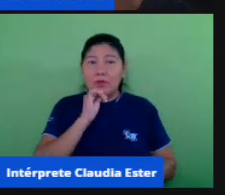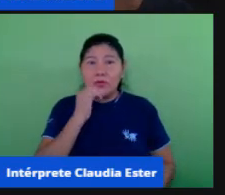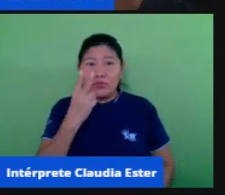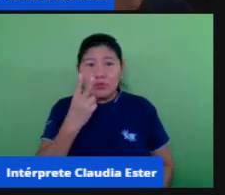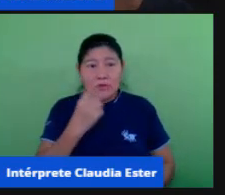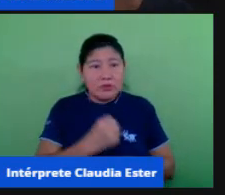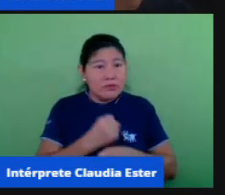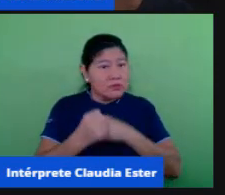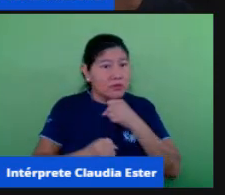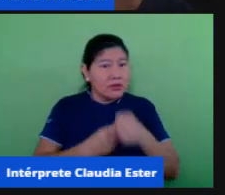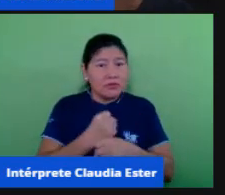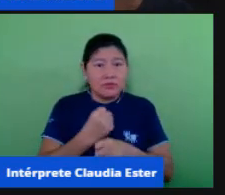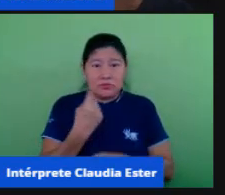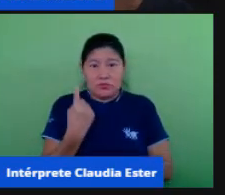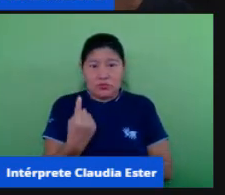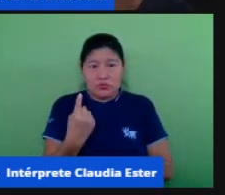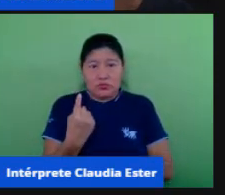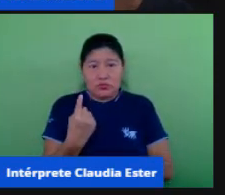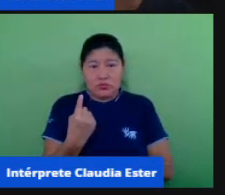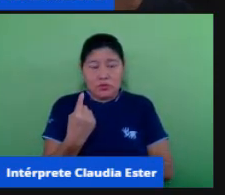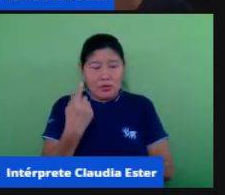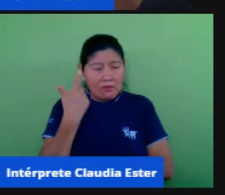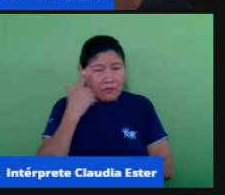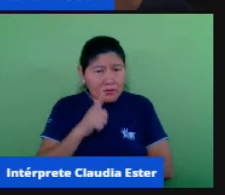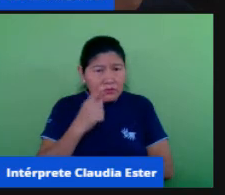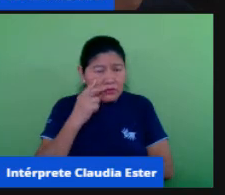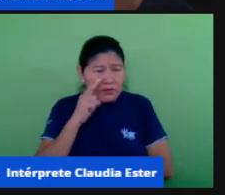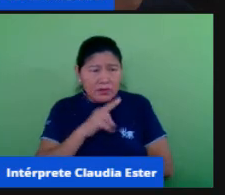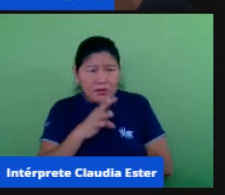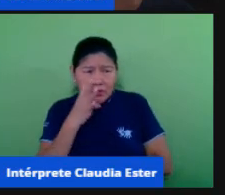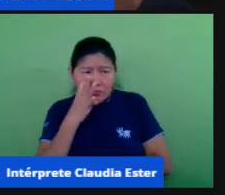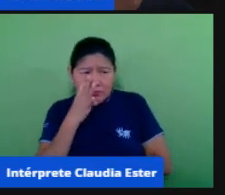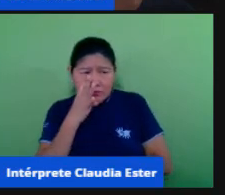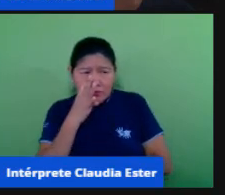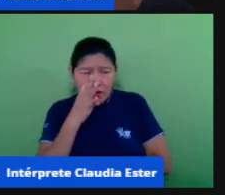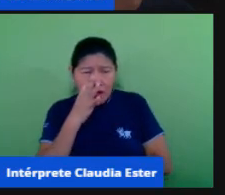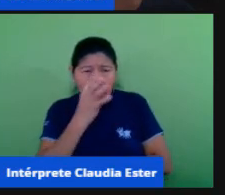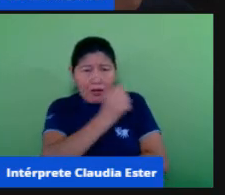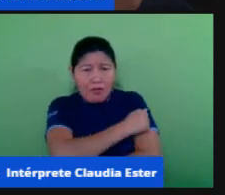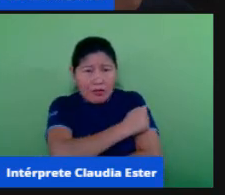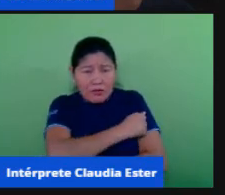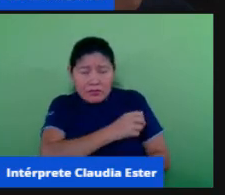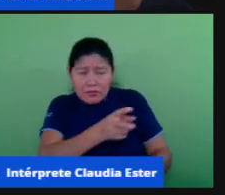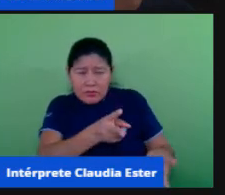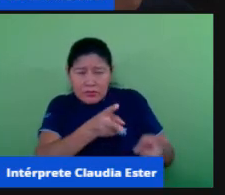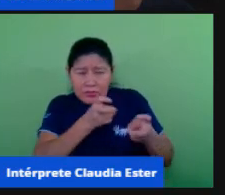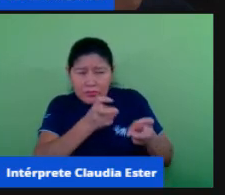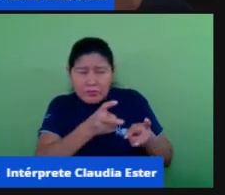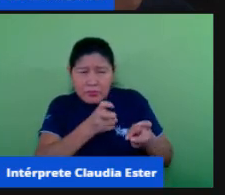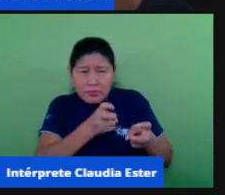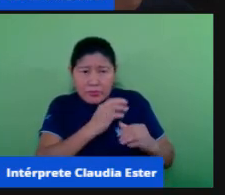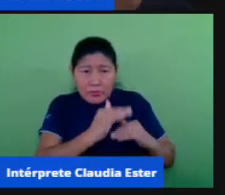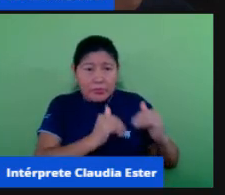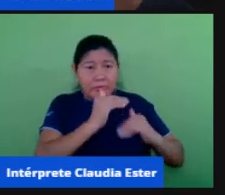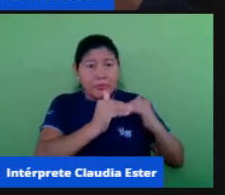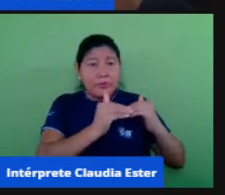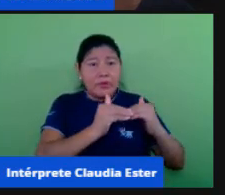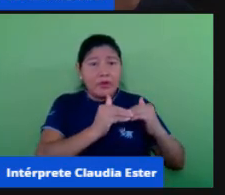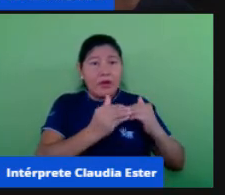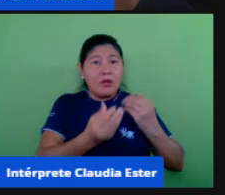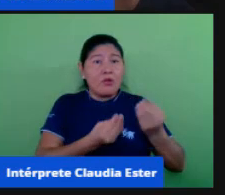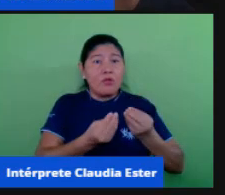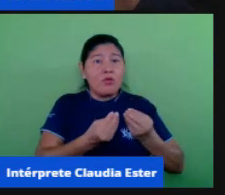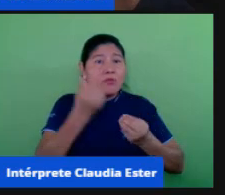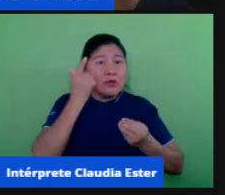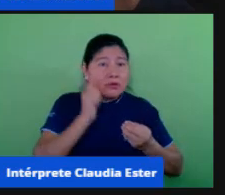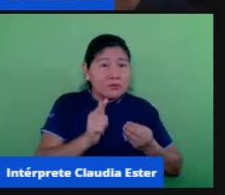só vou conseguir observar o que o meu o que o aluno está adquirindo de conhecimento ou que tipo de evolução ele está